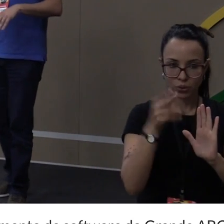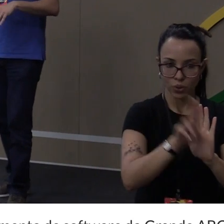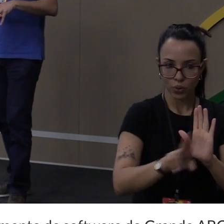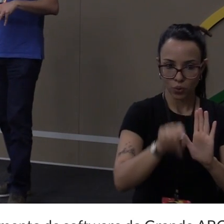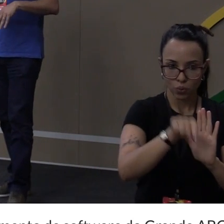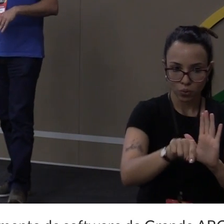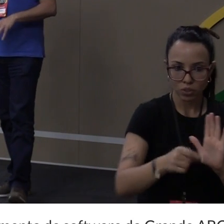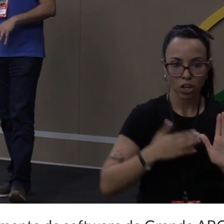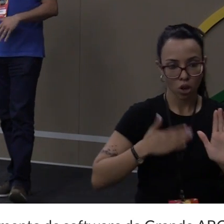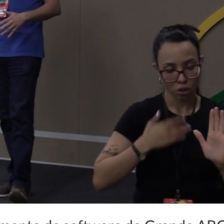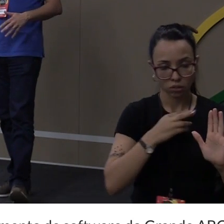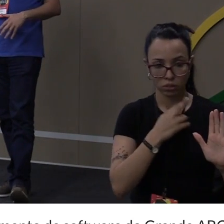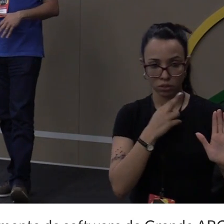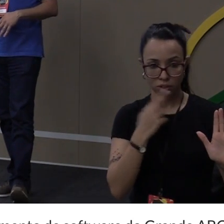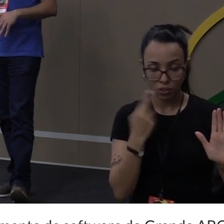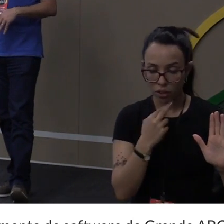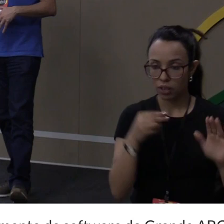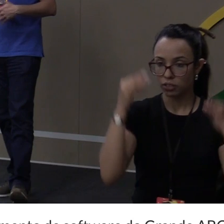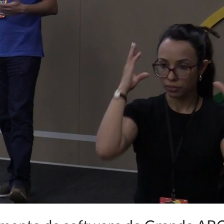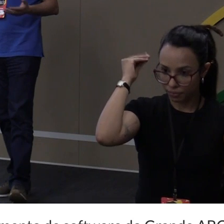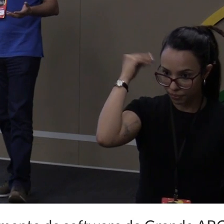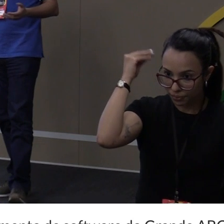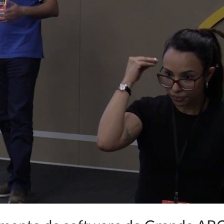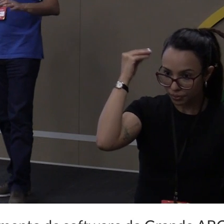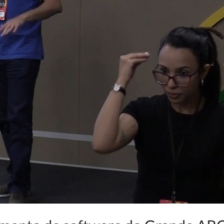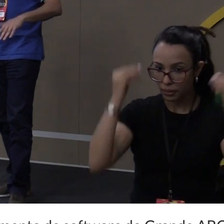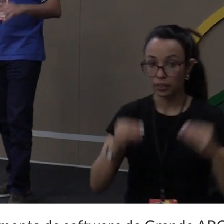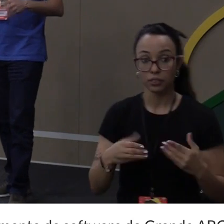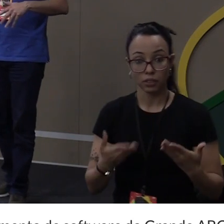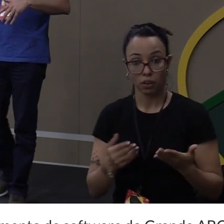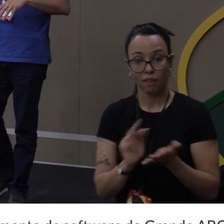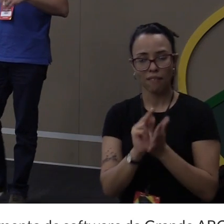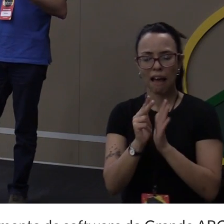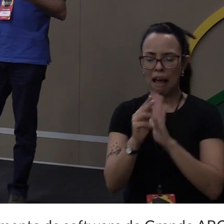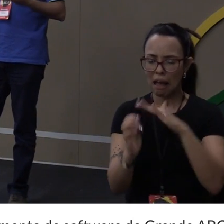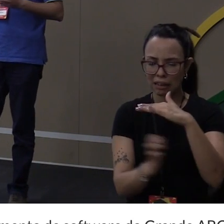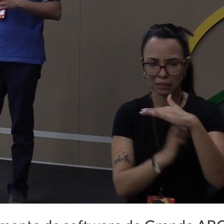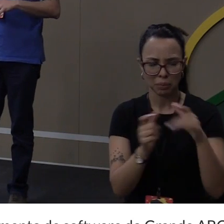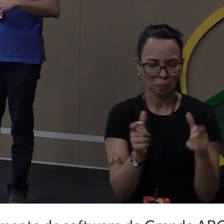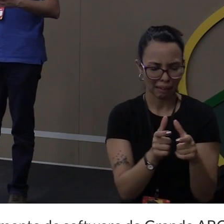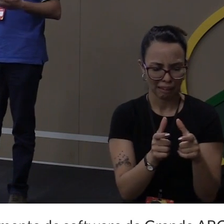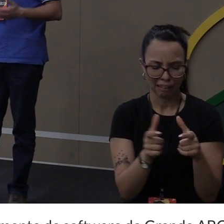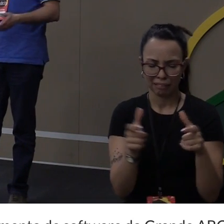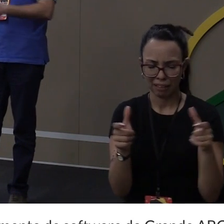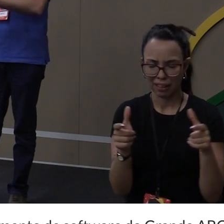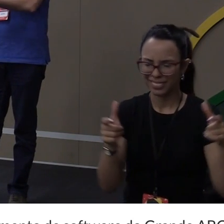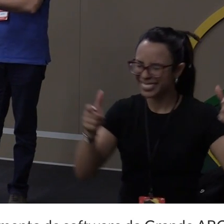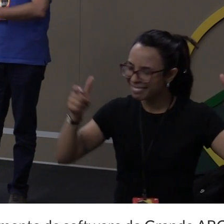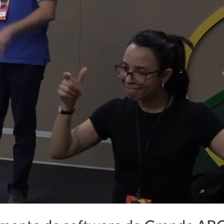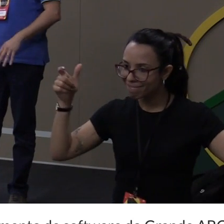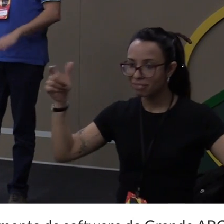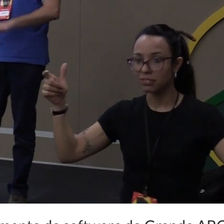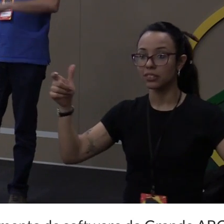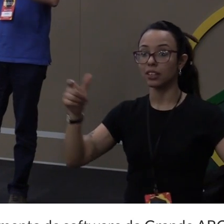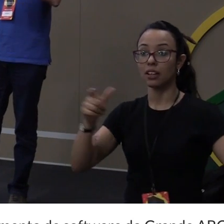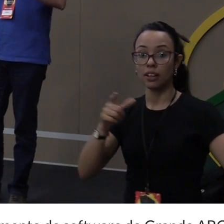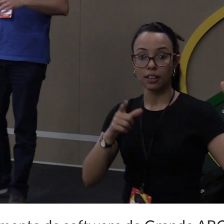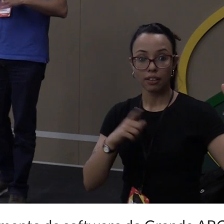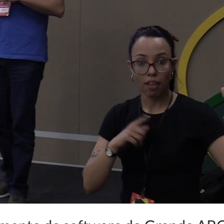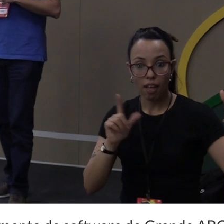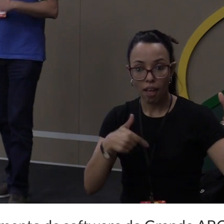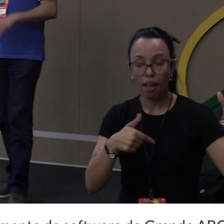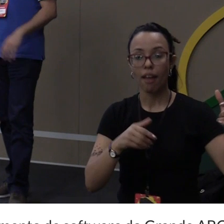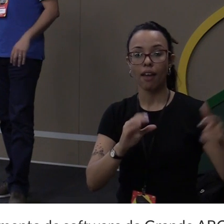Então, são várias empresas pequenas, grandes, gigantescas, empresas gigantescas. Temos clientes que são